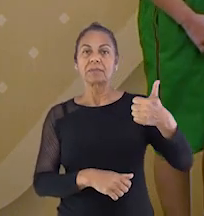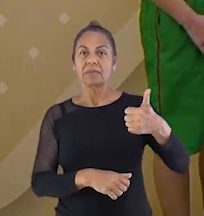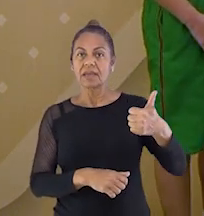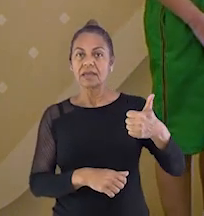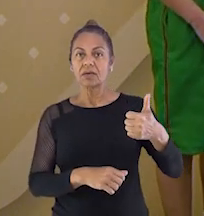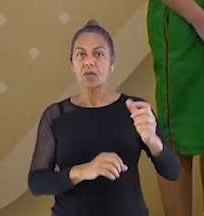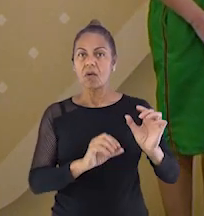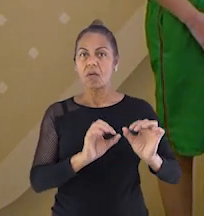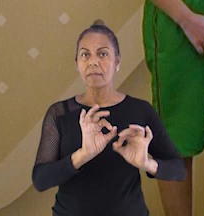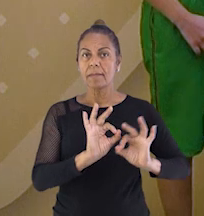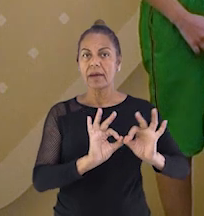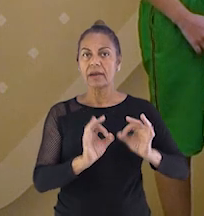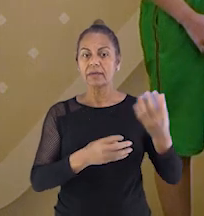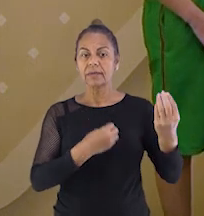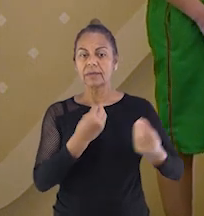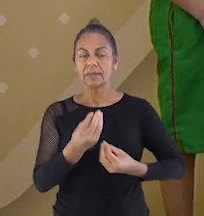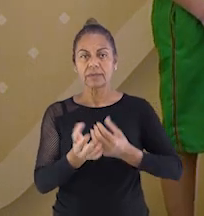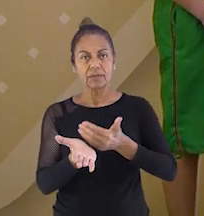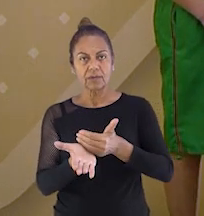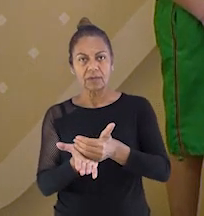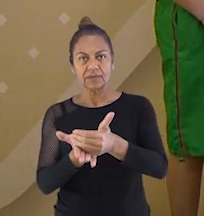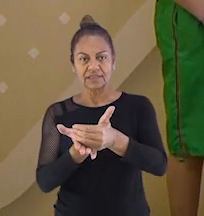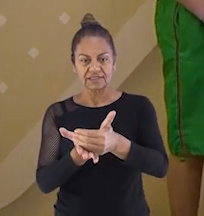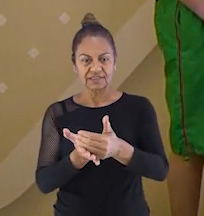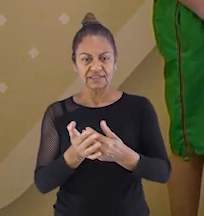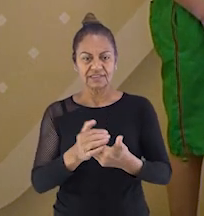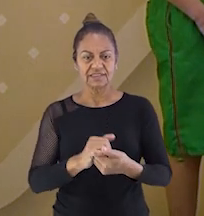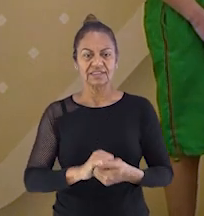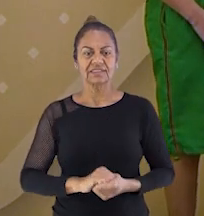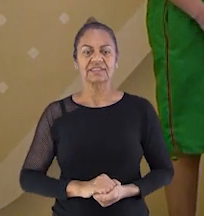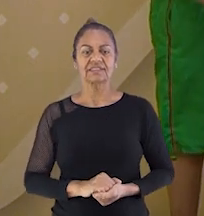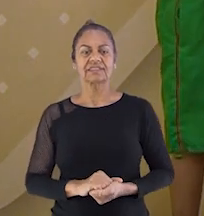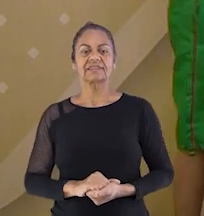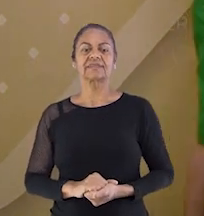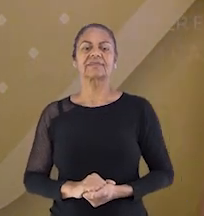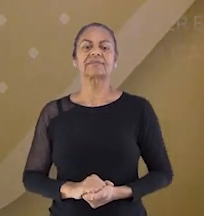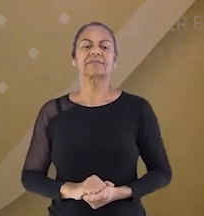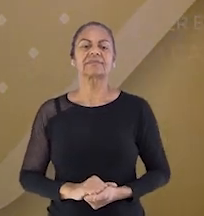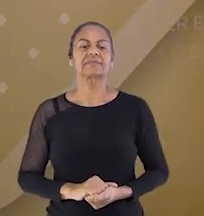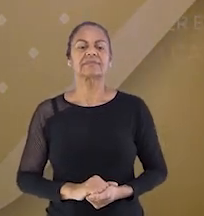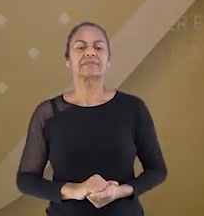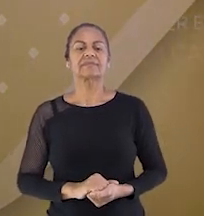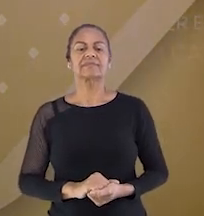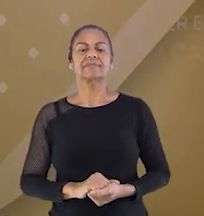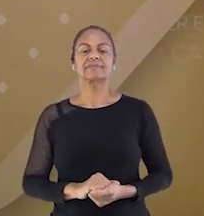você sabe armar o jogo? Sim. Quer começar, então? Então, pode começar.